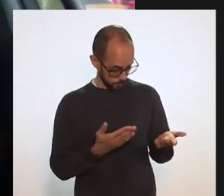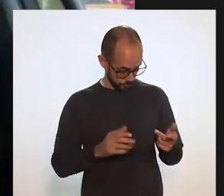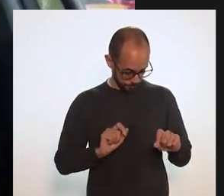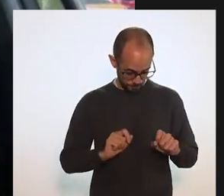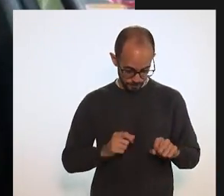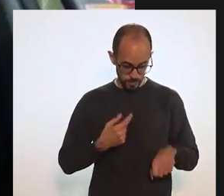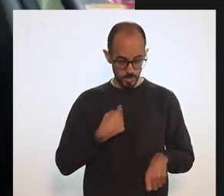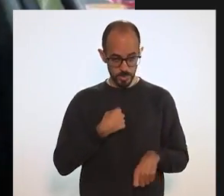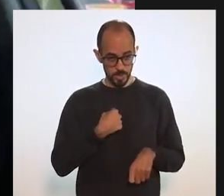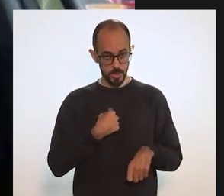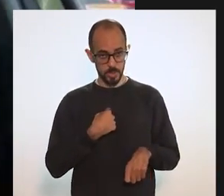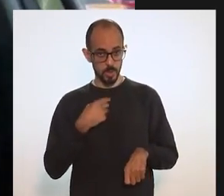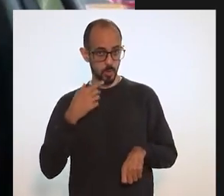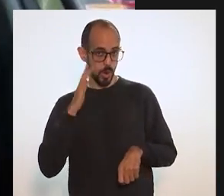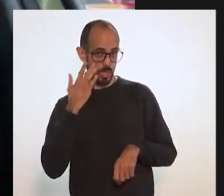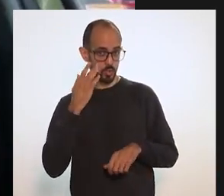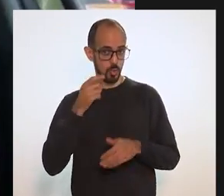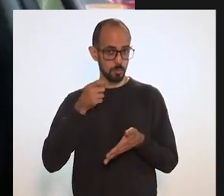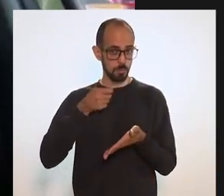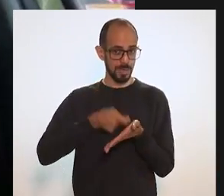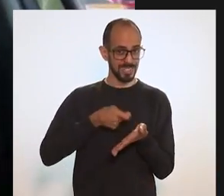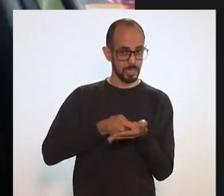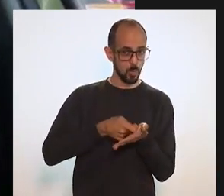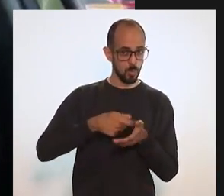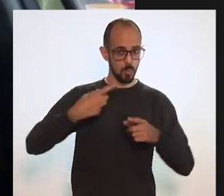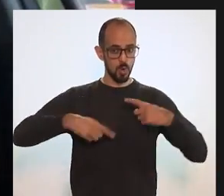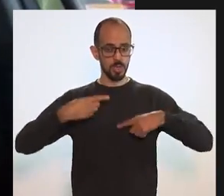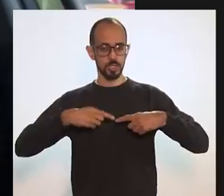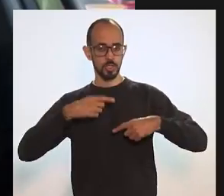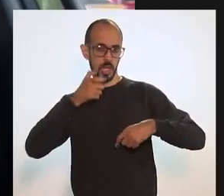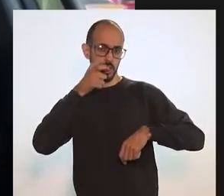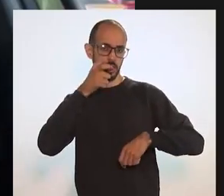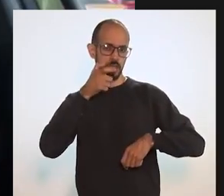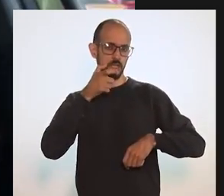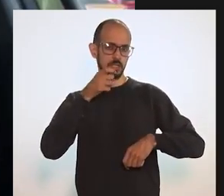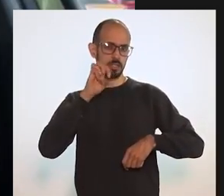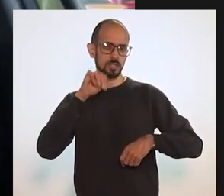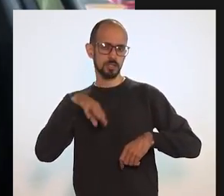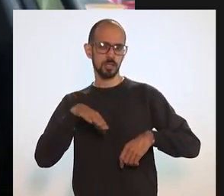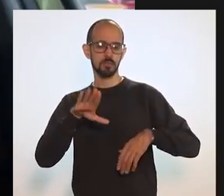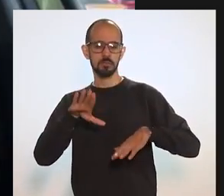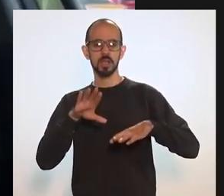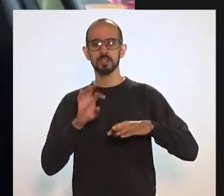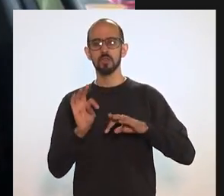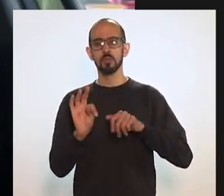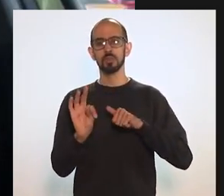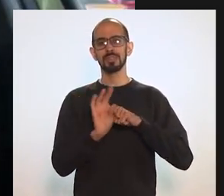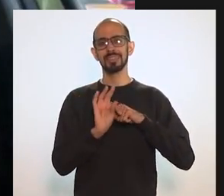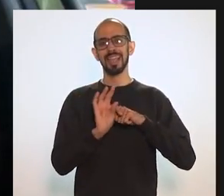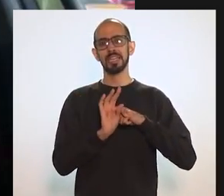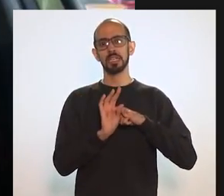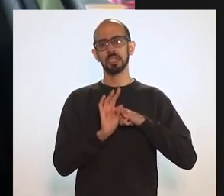Olha, como pressão política é interessante, mas como uma questão técnica, não.